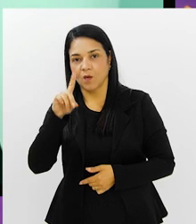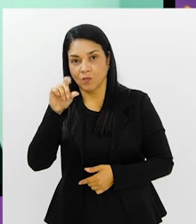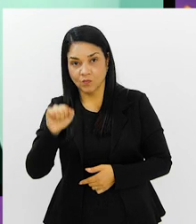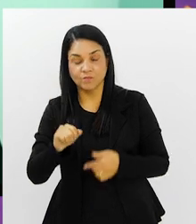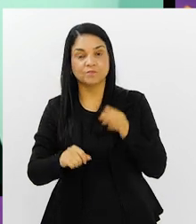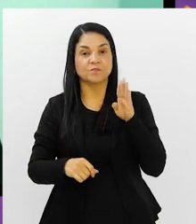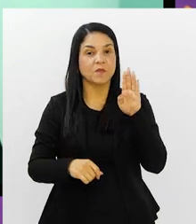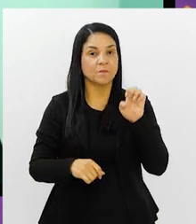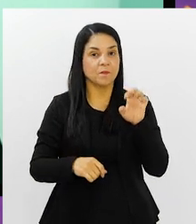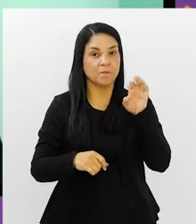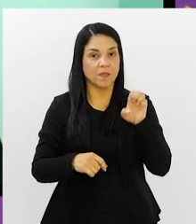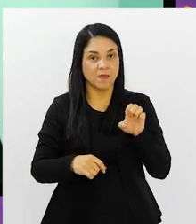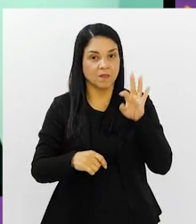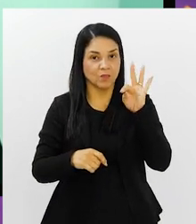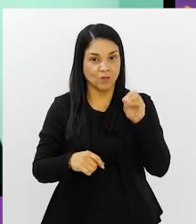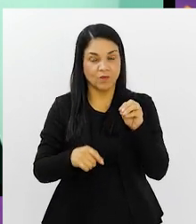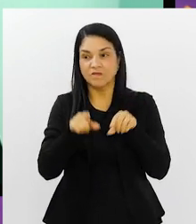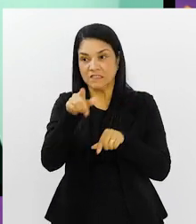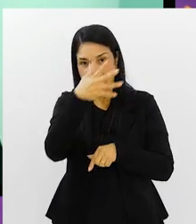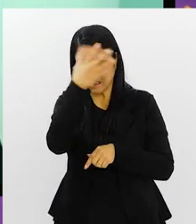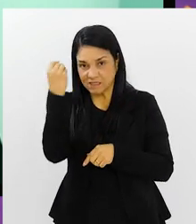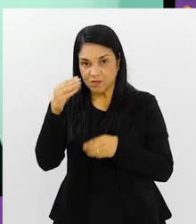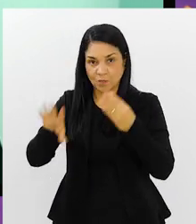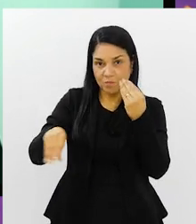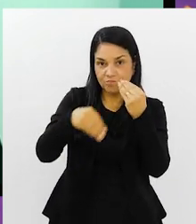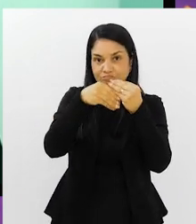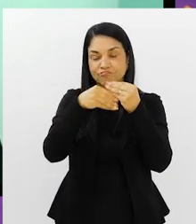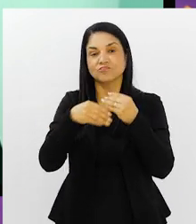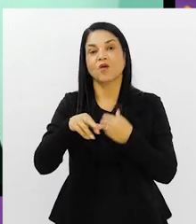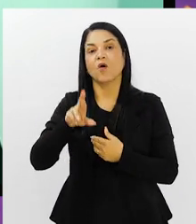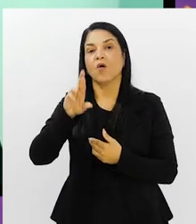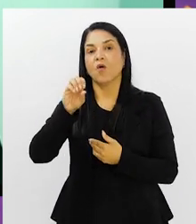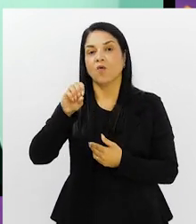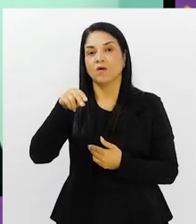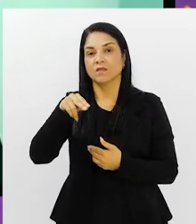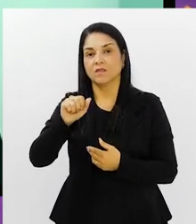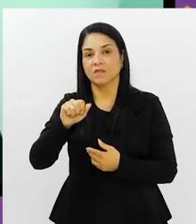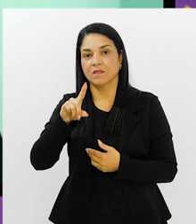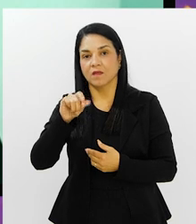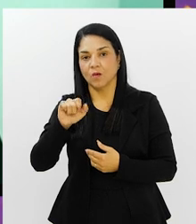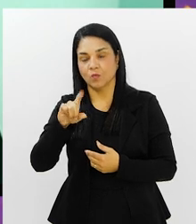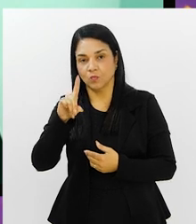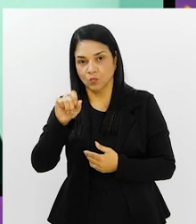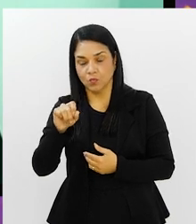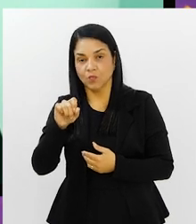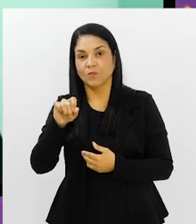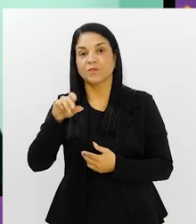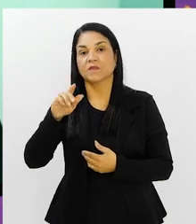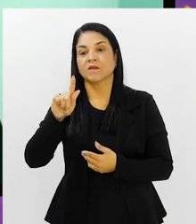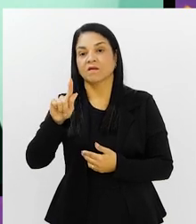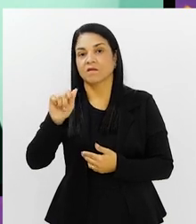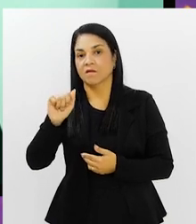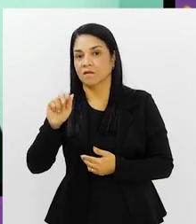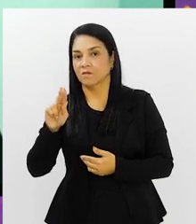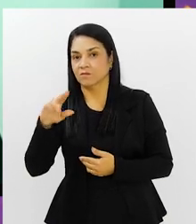do Bebeto. Isso. Você esqueceu, mas vamos acrescentar o nome do Ronaldinho Gaúcho. Beleza. Ou seja, jogadores